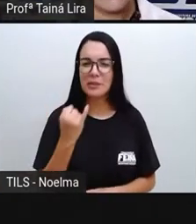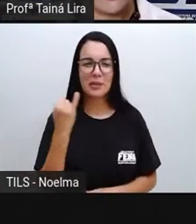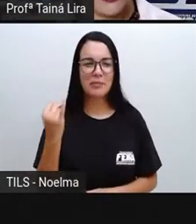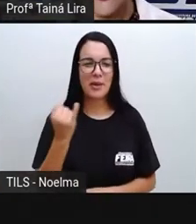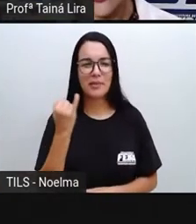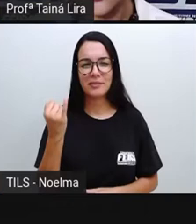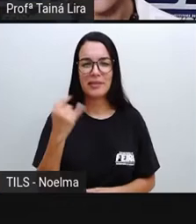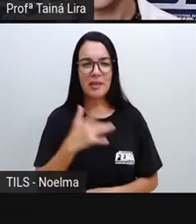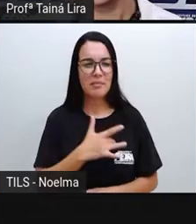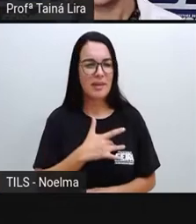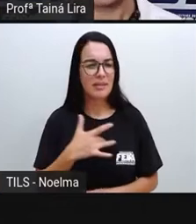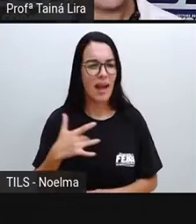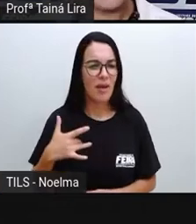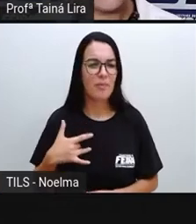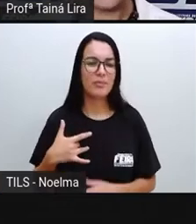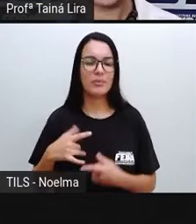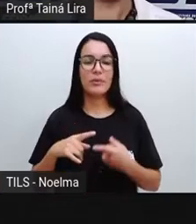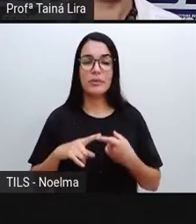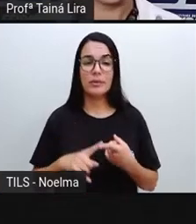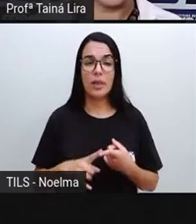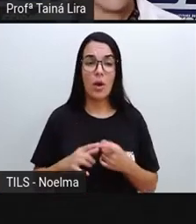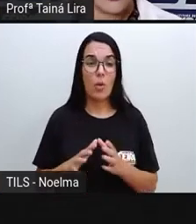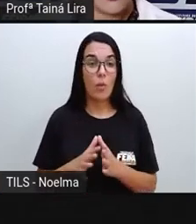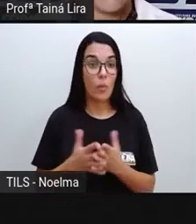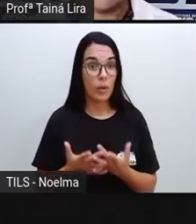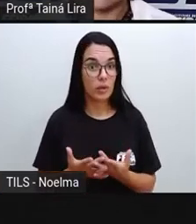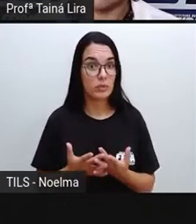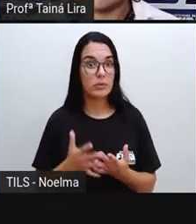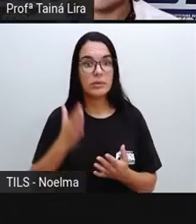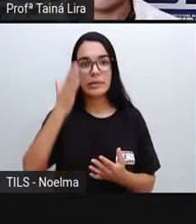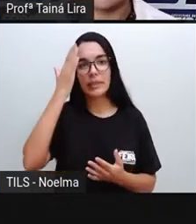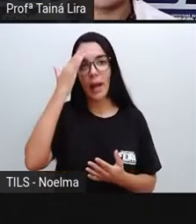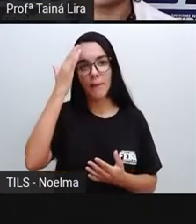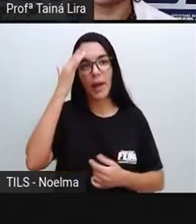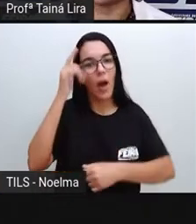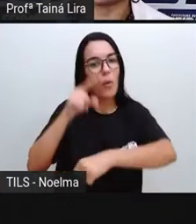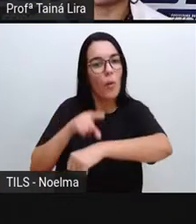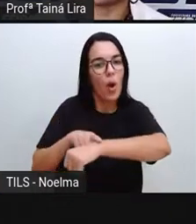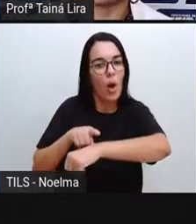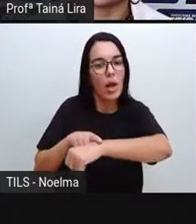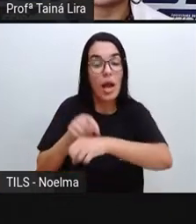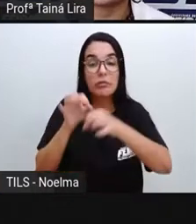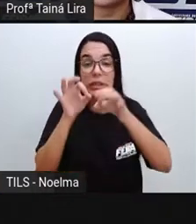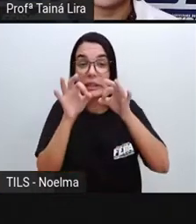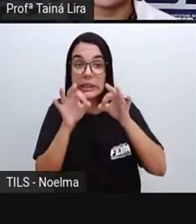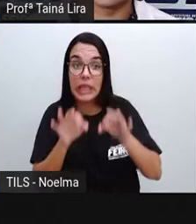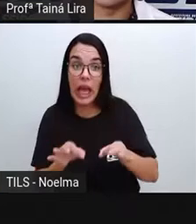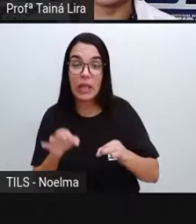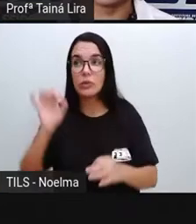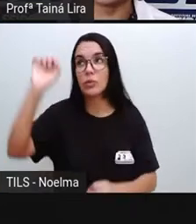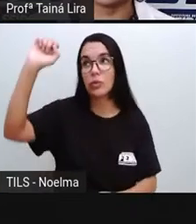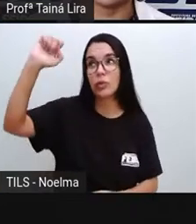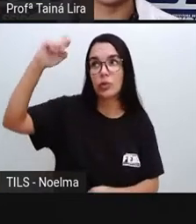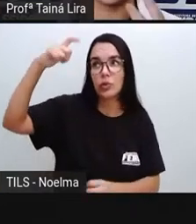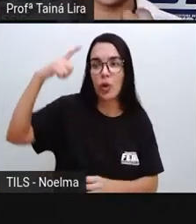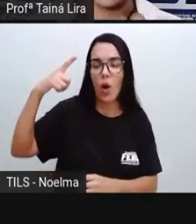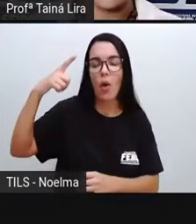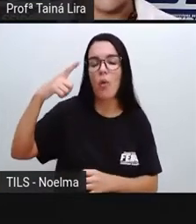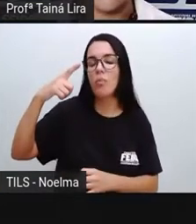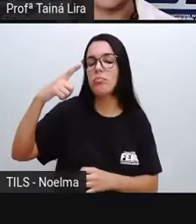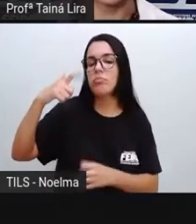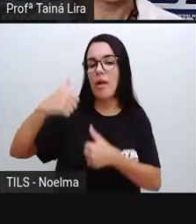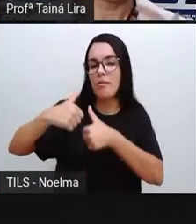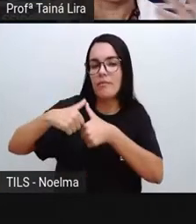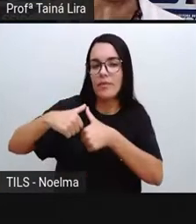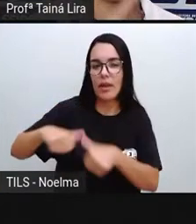Para a nossa saúde. Quando tomado em moderação, nós já falamos, né? Um pouquinho sobre como é que a gente deve tomar